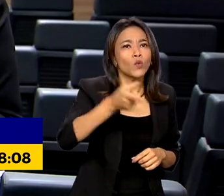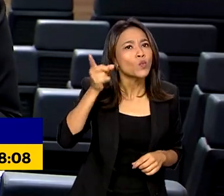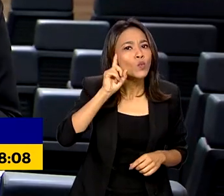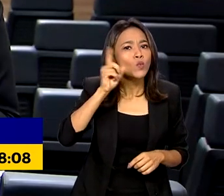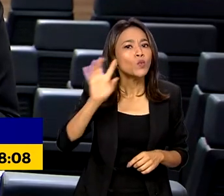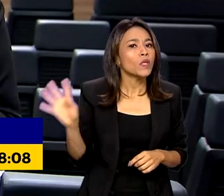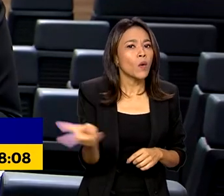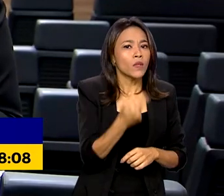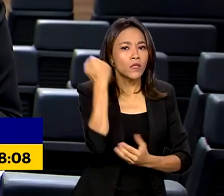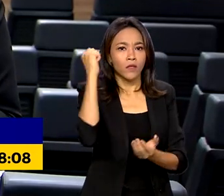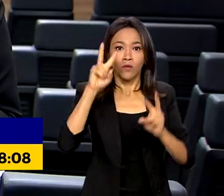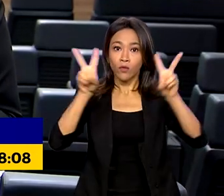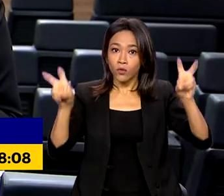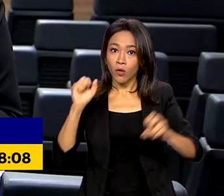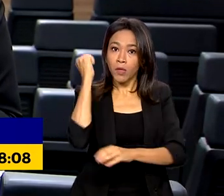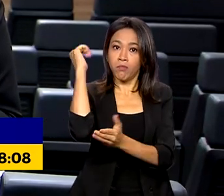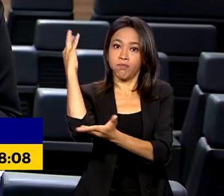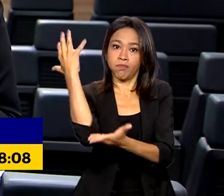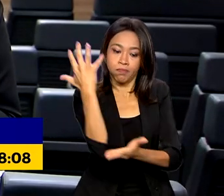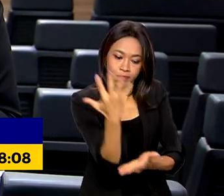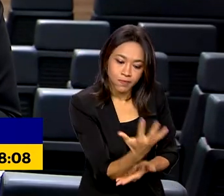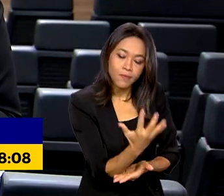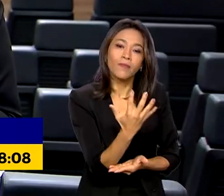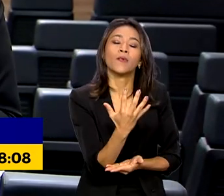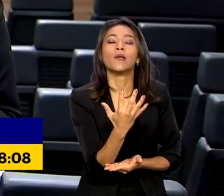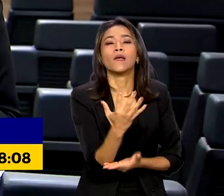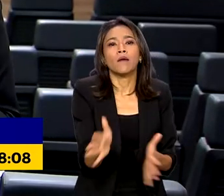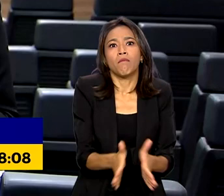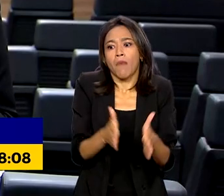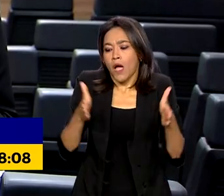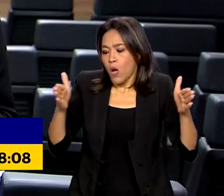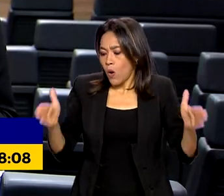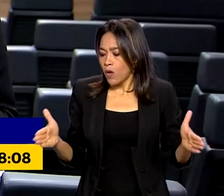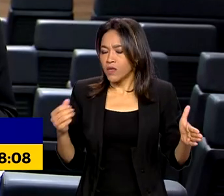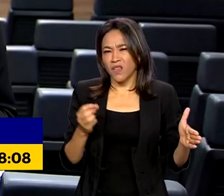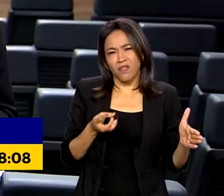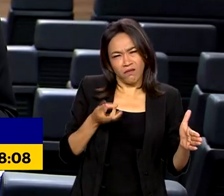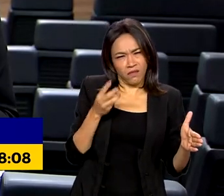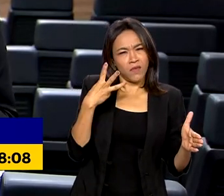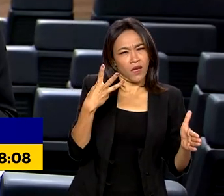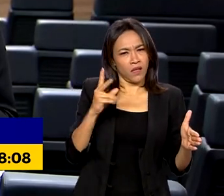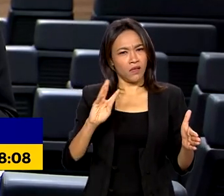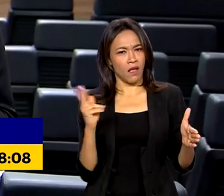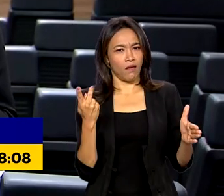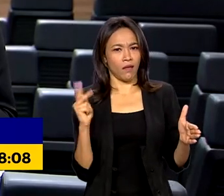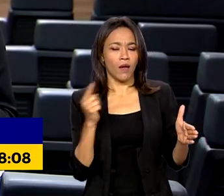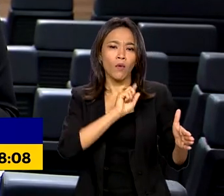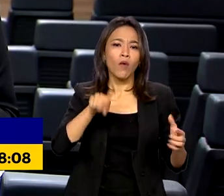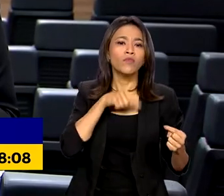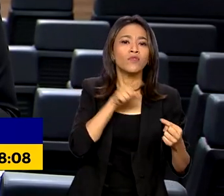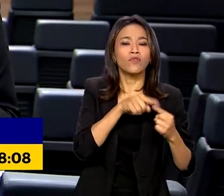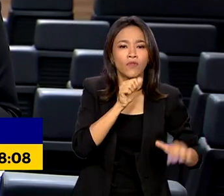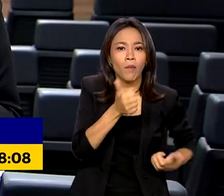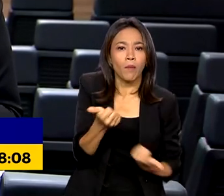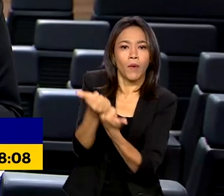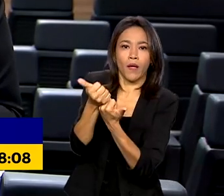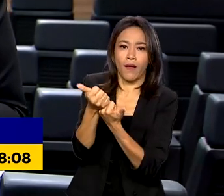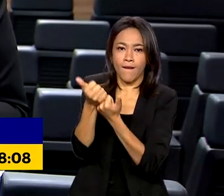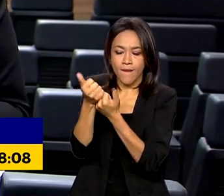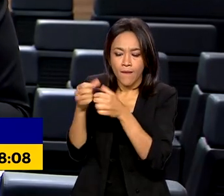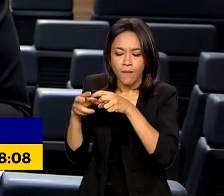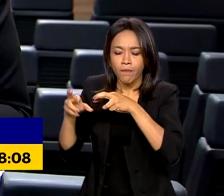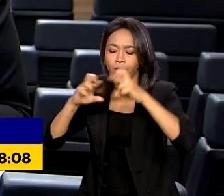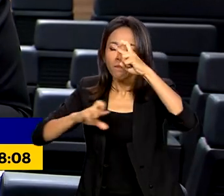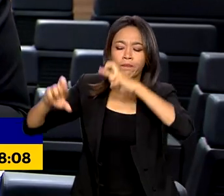alteração na cobertura florestal para áreas maiores que 3 hectares. O objetivo é dar suporte à fiscalização e